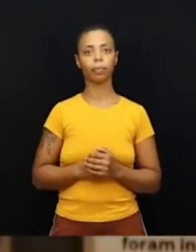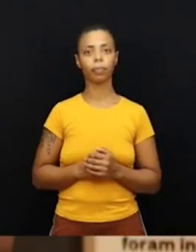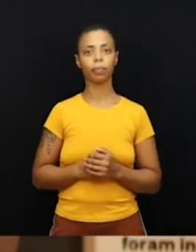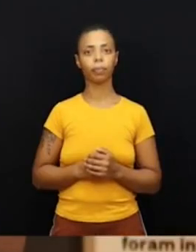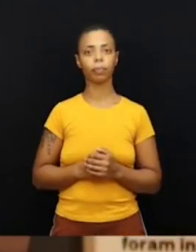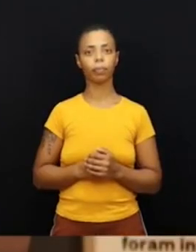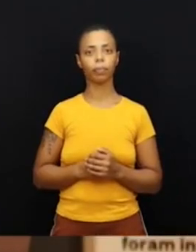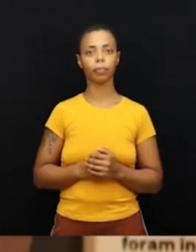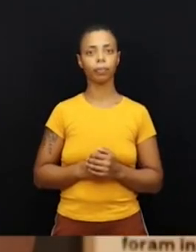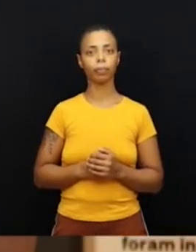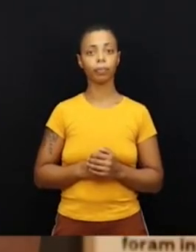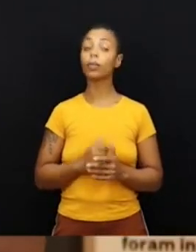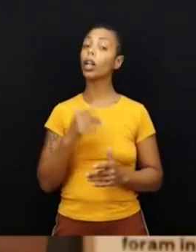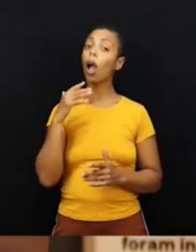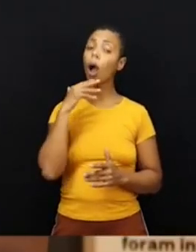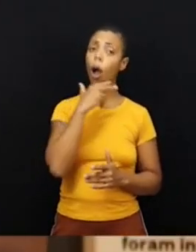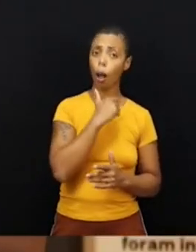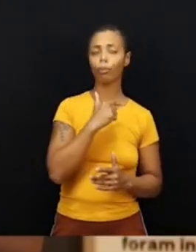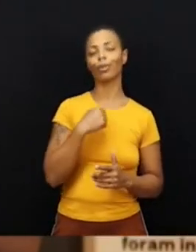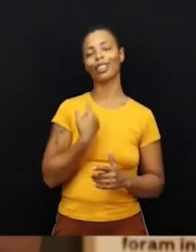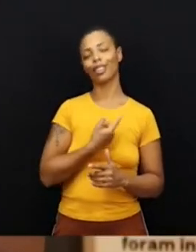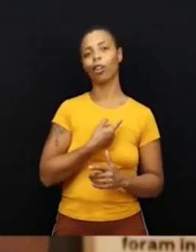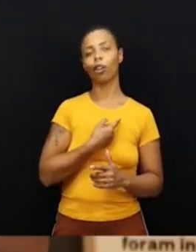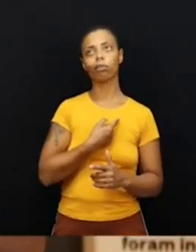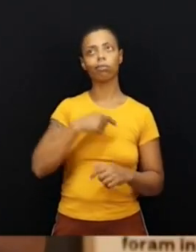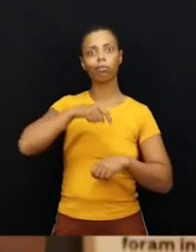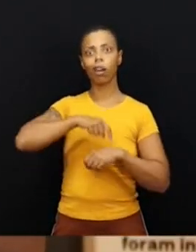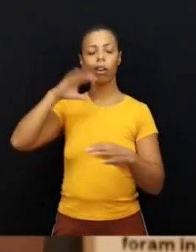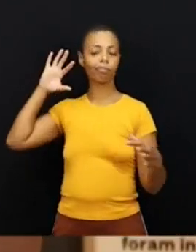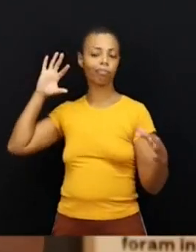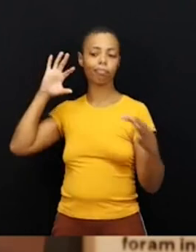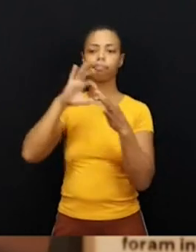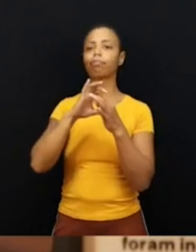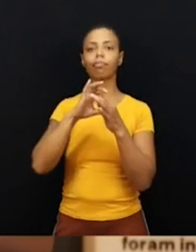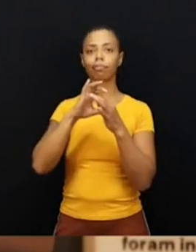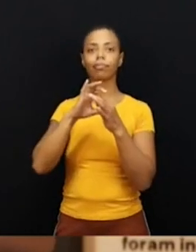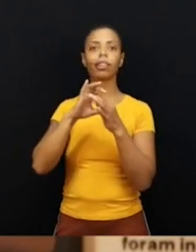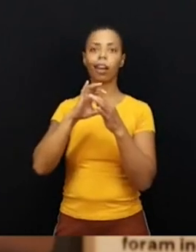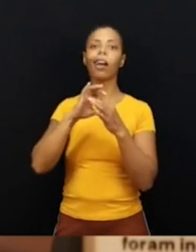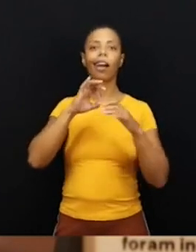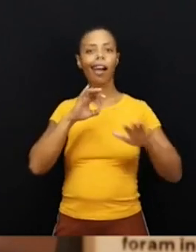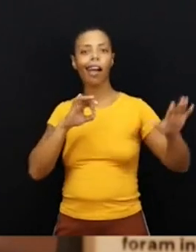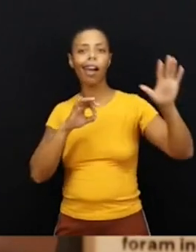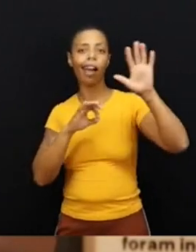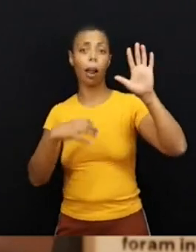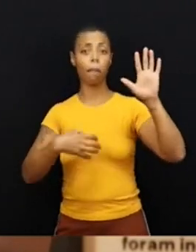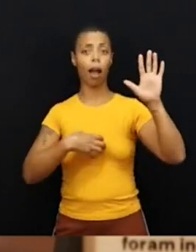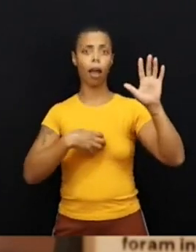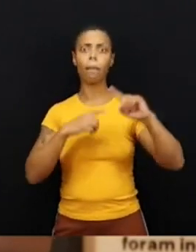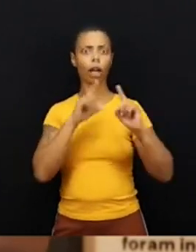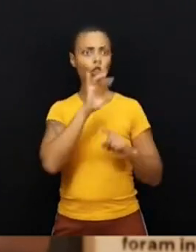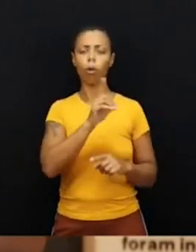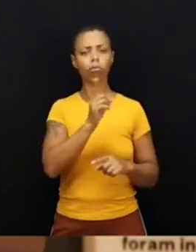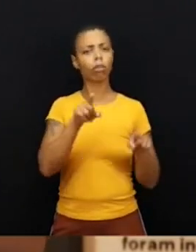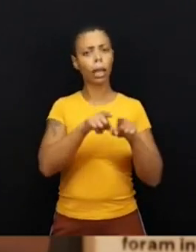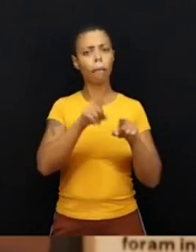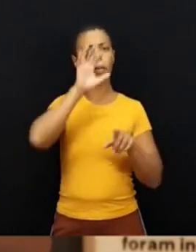Obviamente, a gente faz uma relação direta com boa parte da Bahia, mas não só da Bahia, em outras